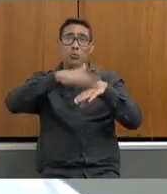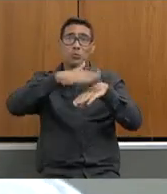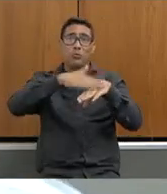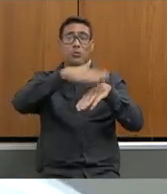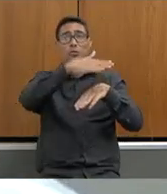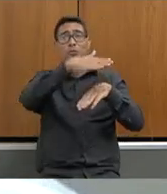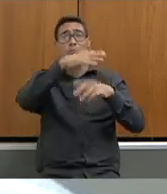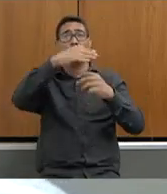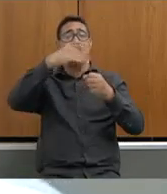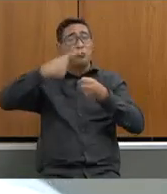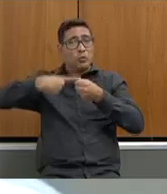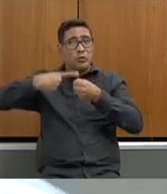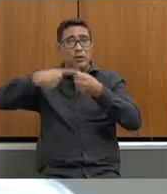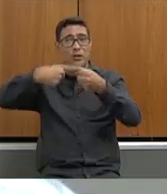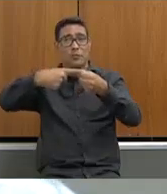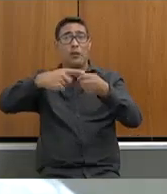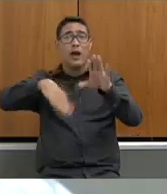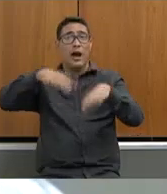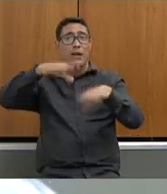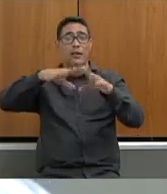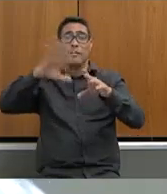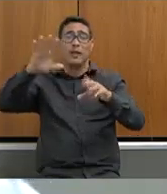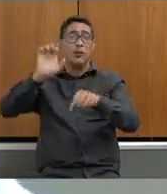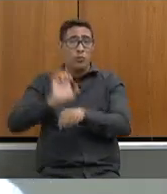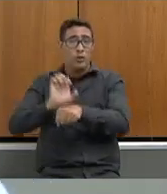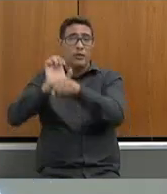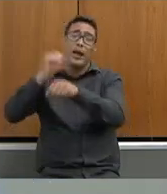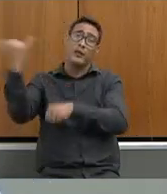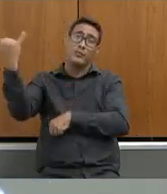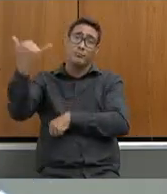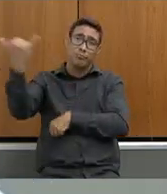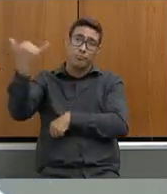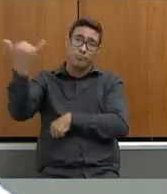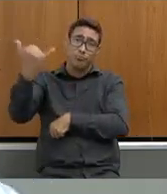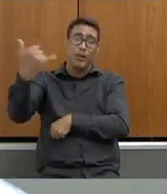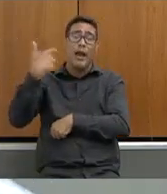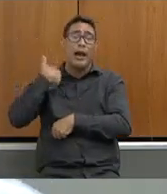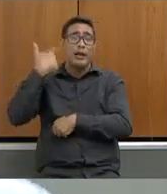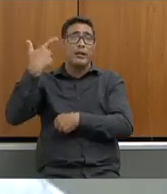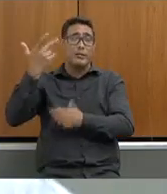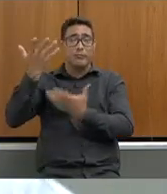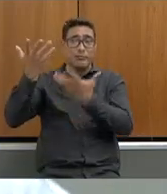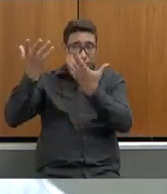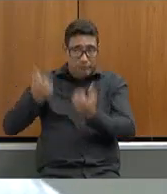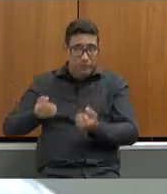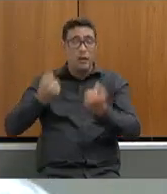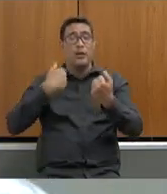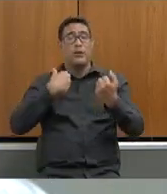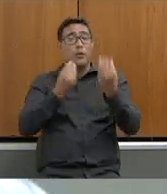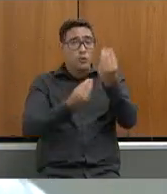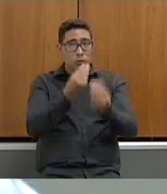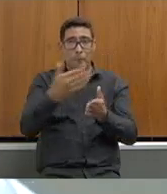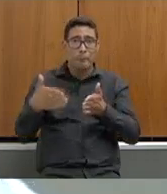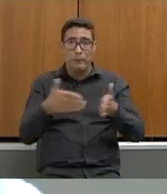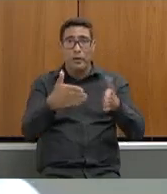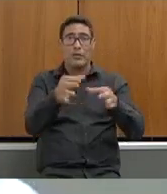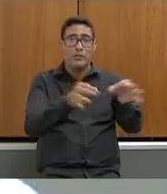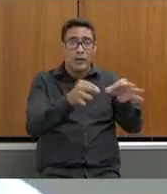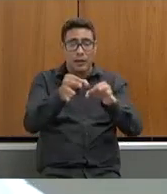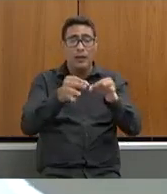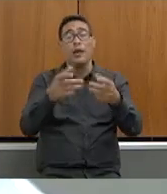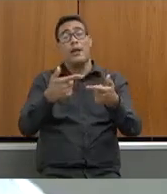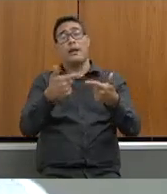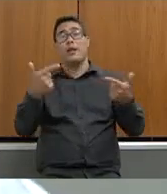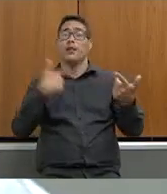seguir muito a orientação do estado tanto do ponto de vista do plano de carreira nos gastos na distribuição do